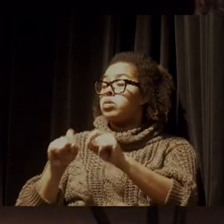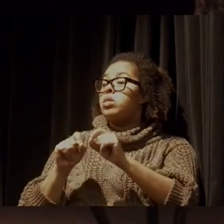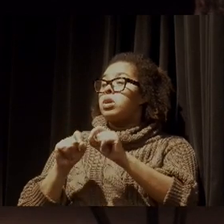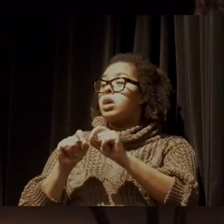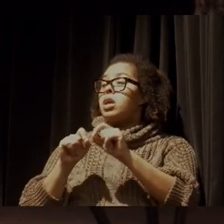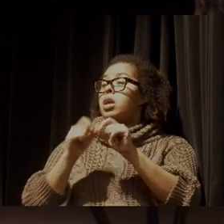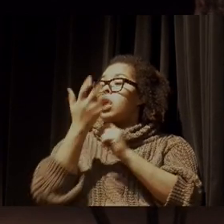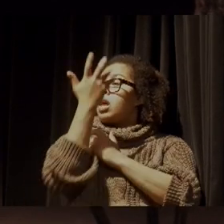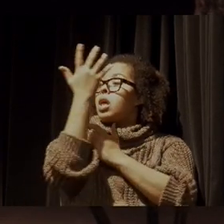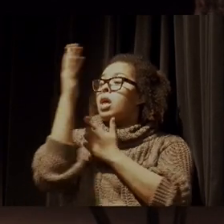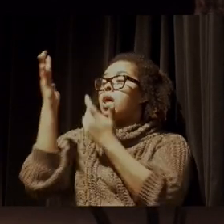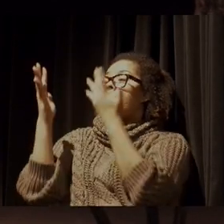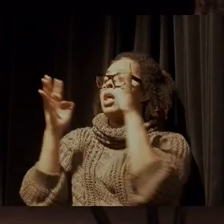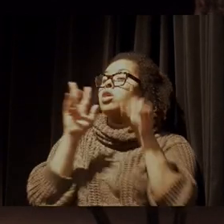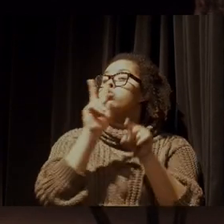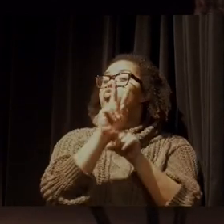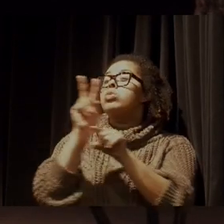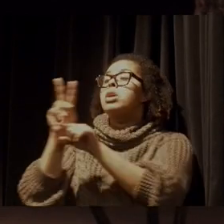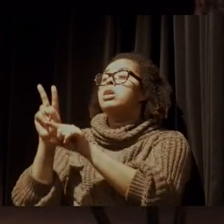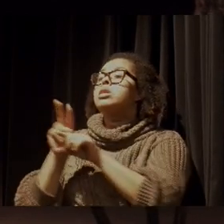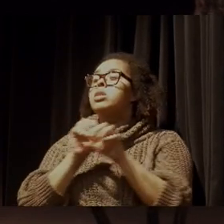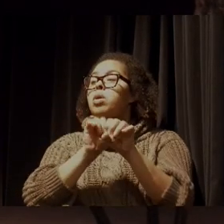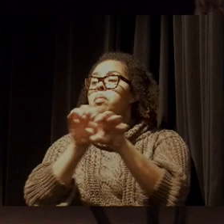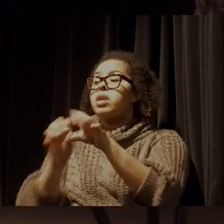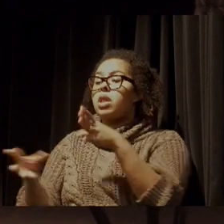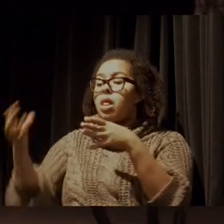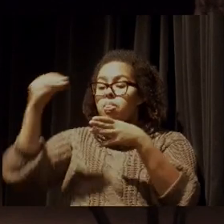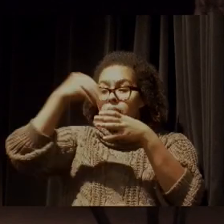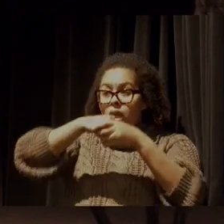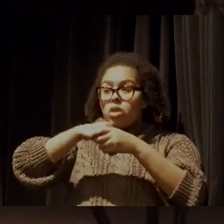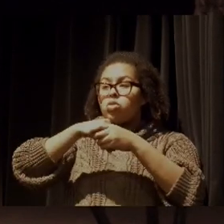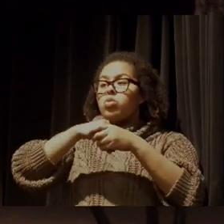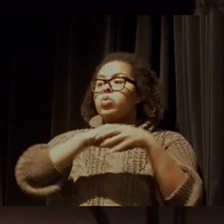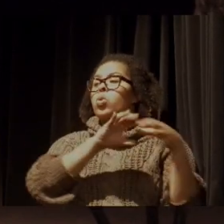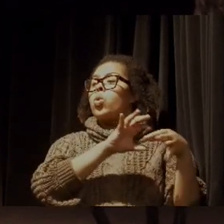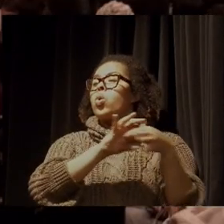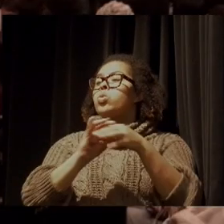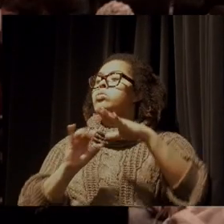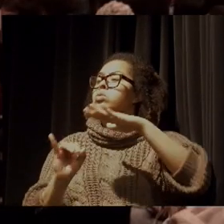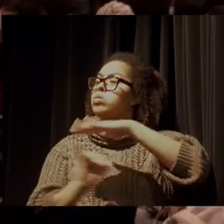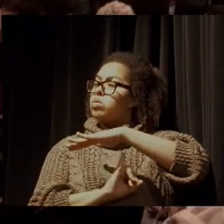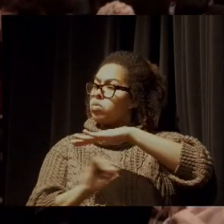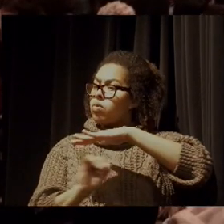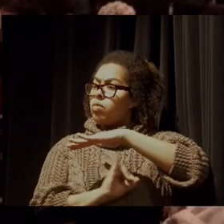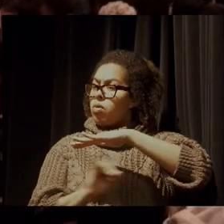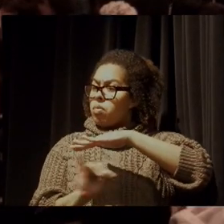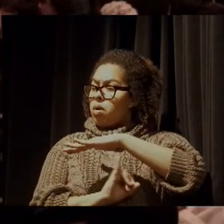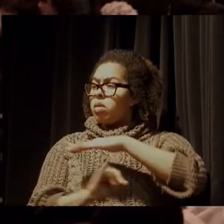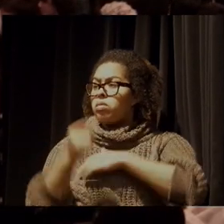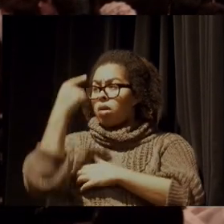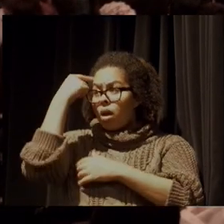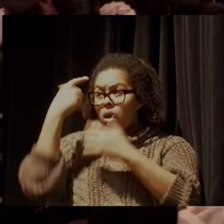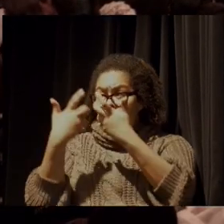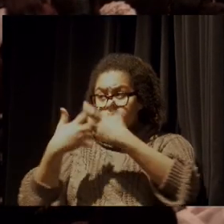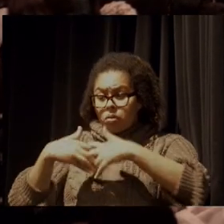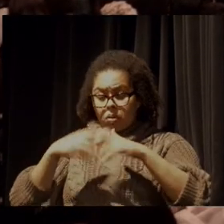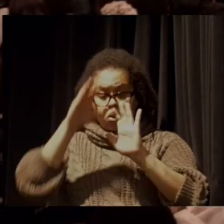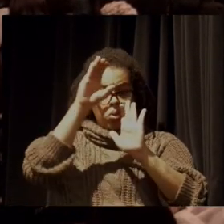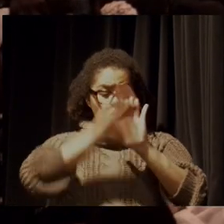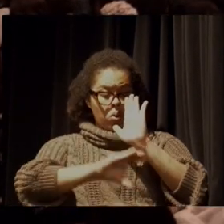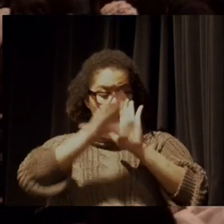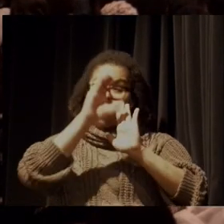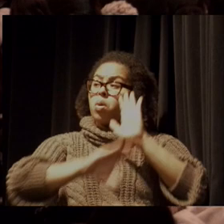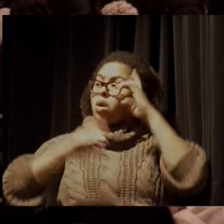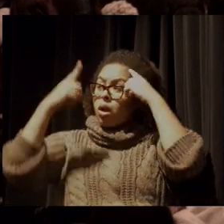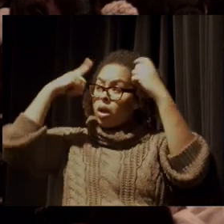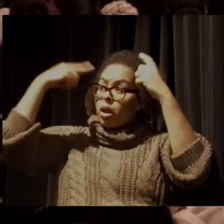E eu acho que nós temos que investir nesse momento na educação formal e pensar num currículo muito criativo. quer dizer,